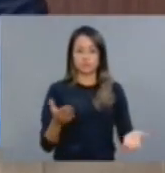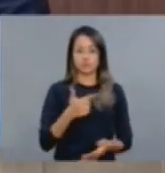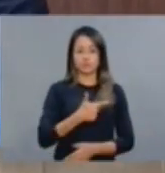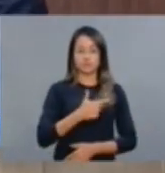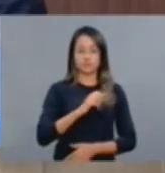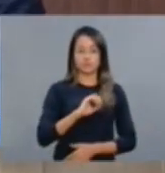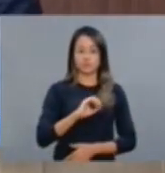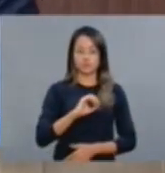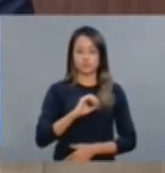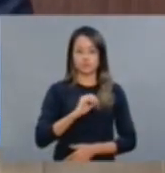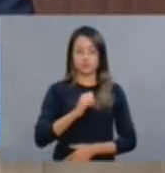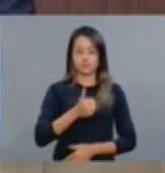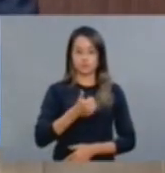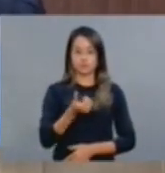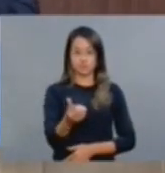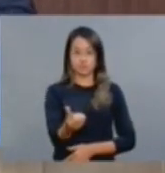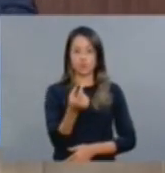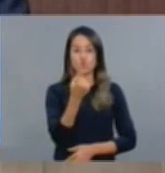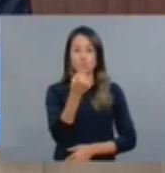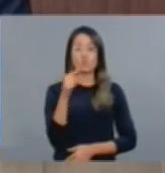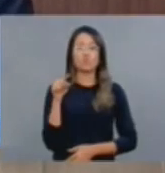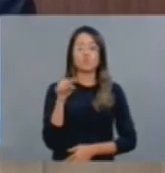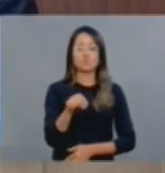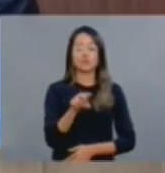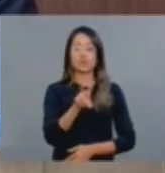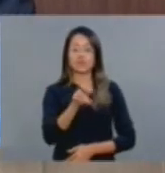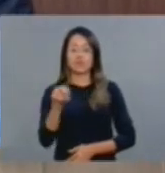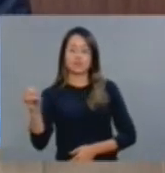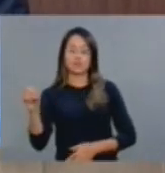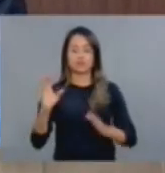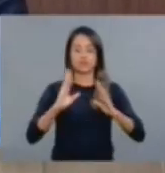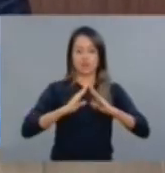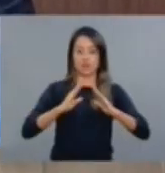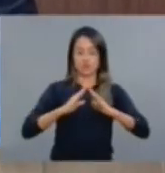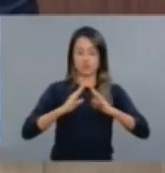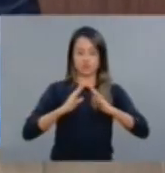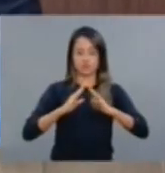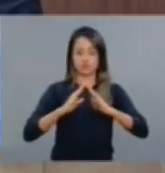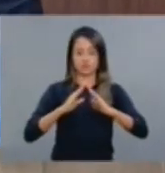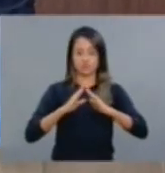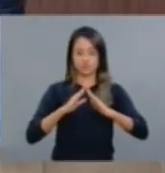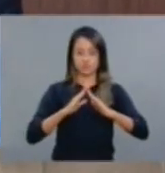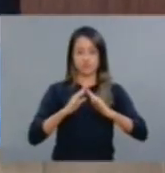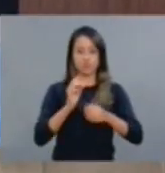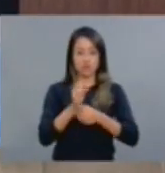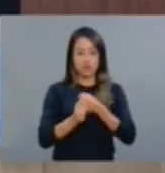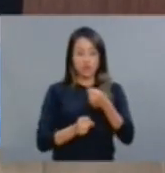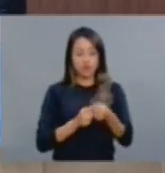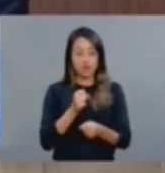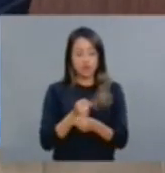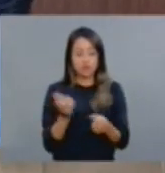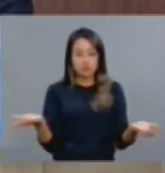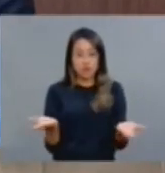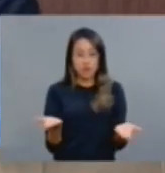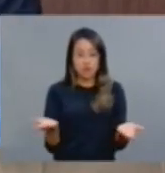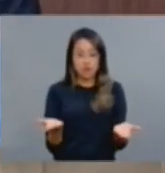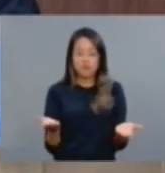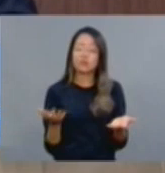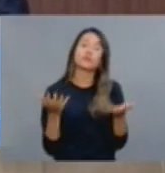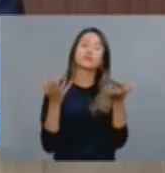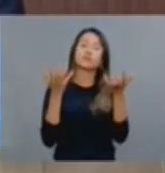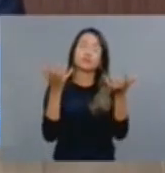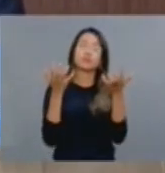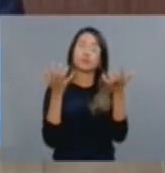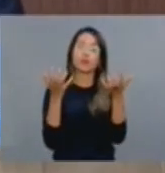1.512 casas. No ano de 2016, a meta é chegar até o